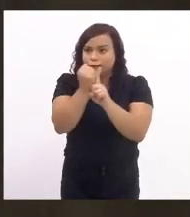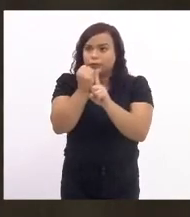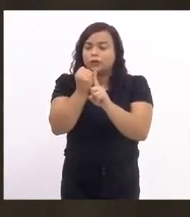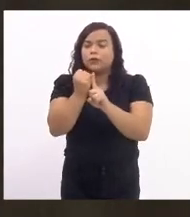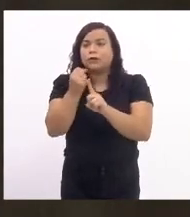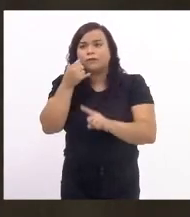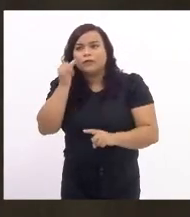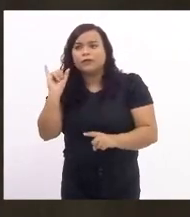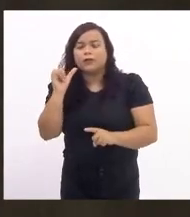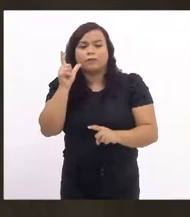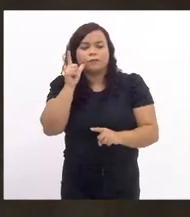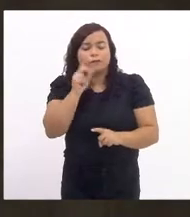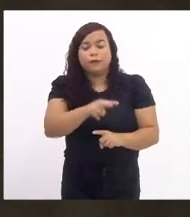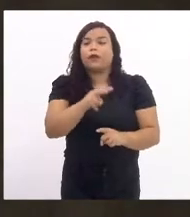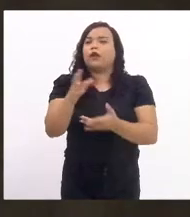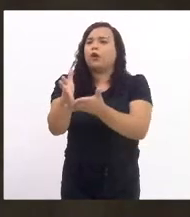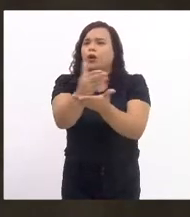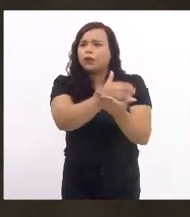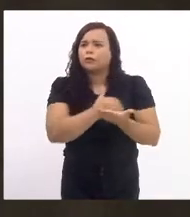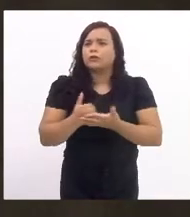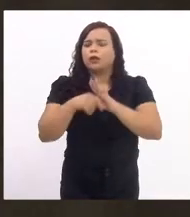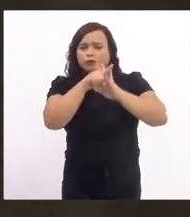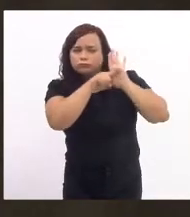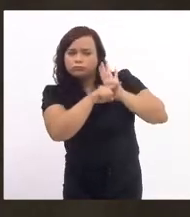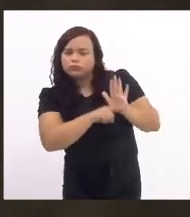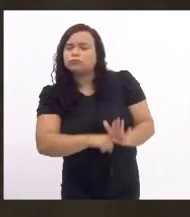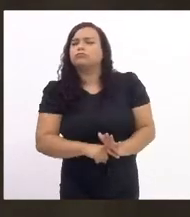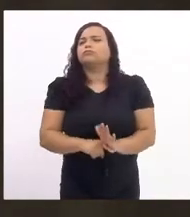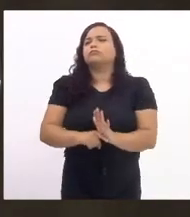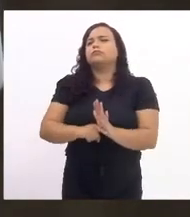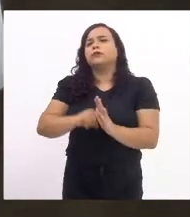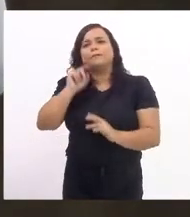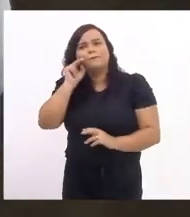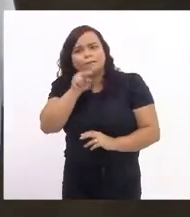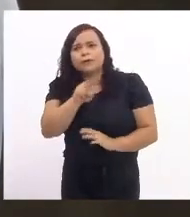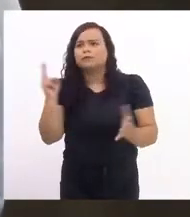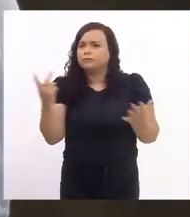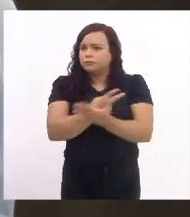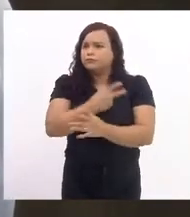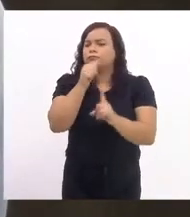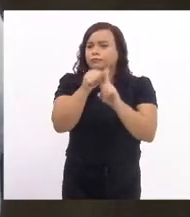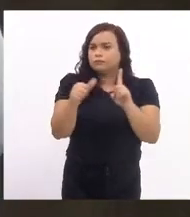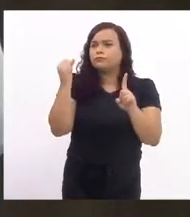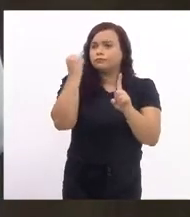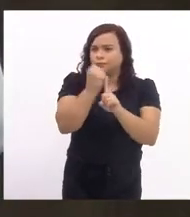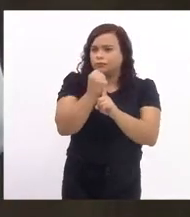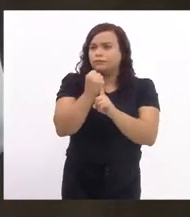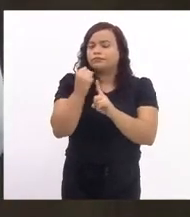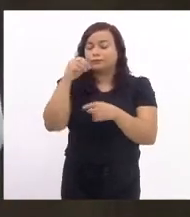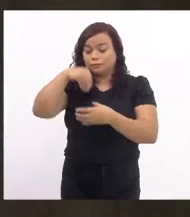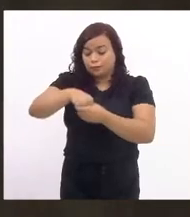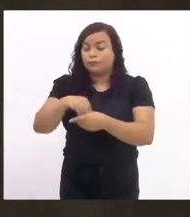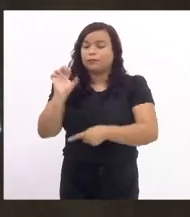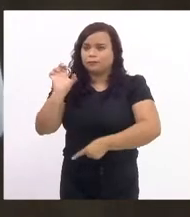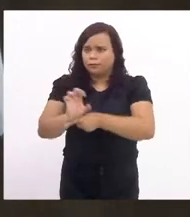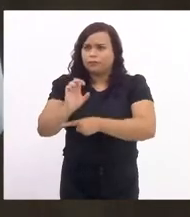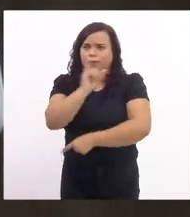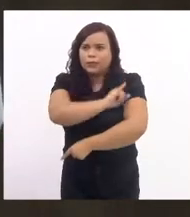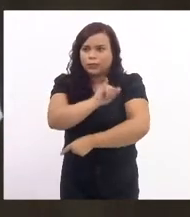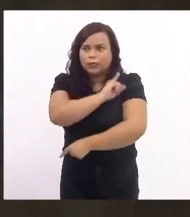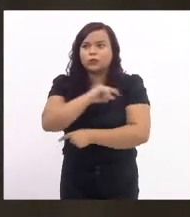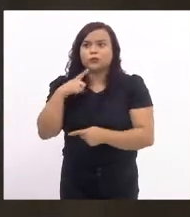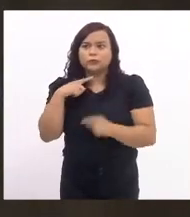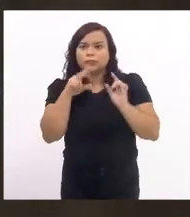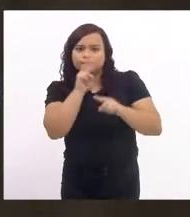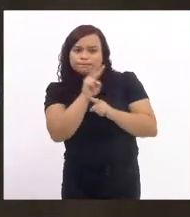coletar, ordenar e analisar os dados dos feminicídios ocorridos no Estado do Rio de Janeiro, vão, sem dúvida